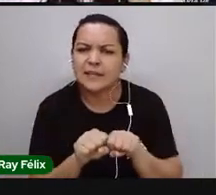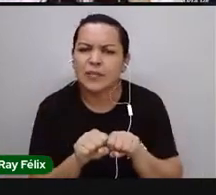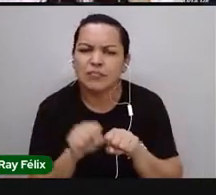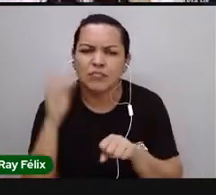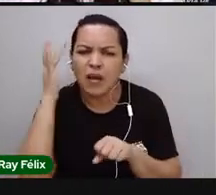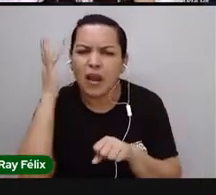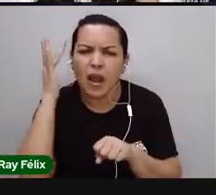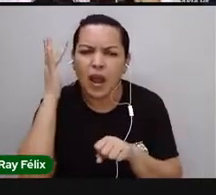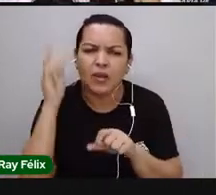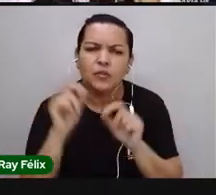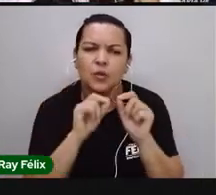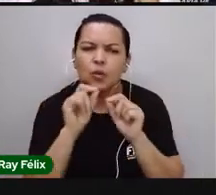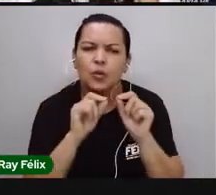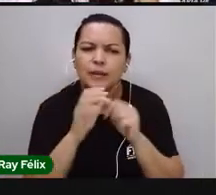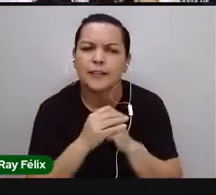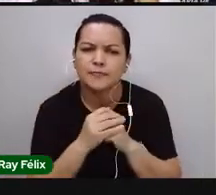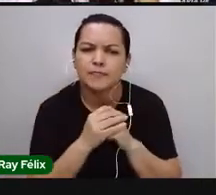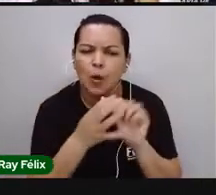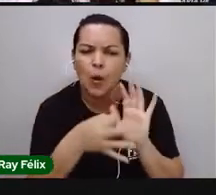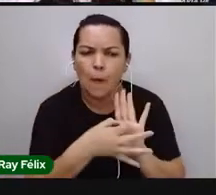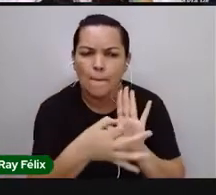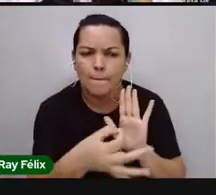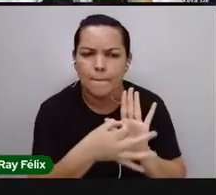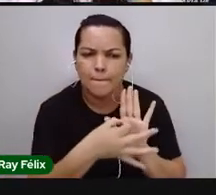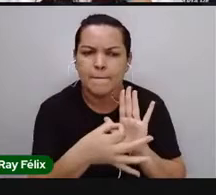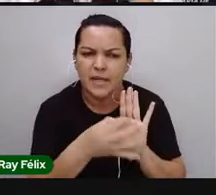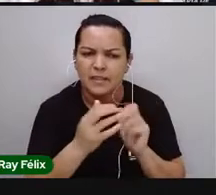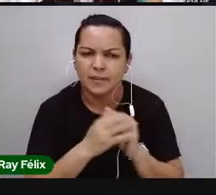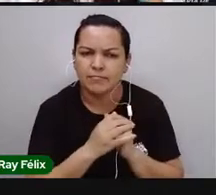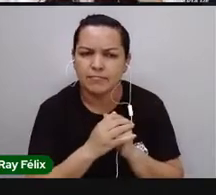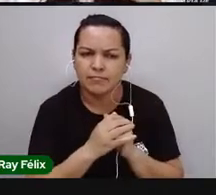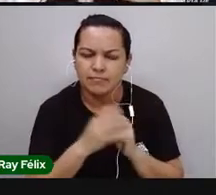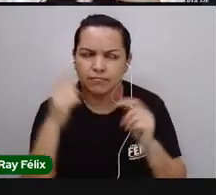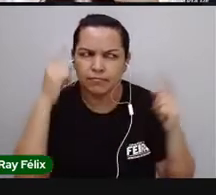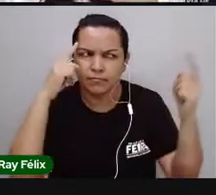acham? Acho que tem a ver com comida, né? Vamos pensar?